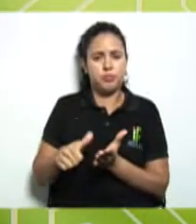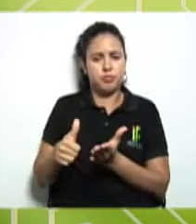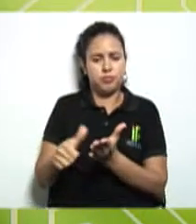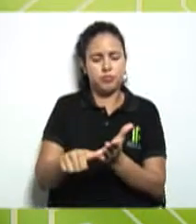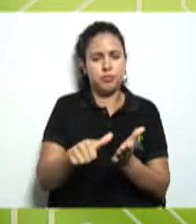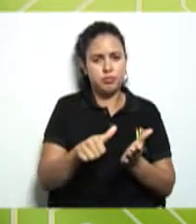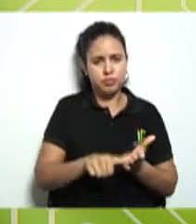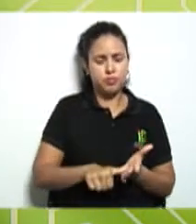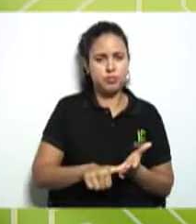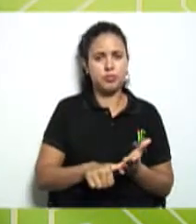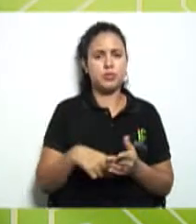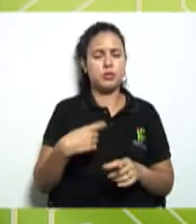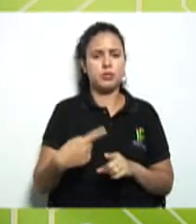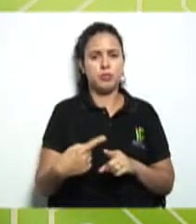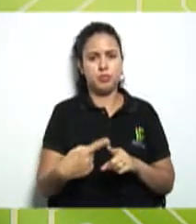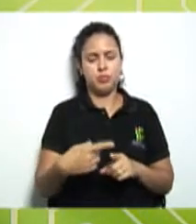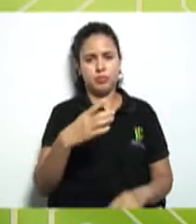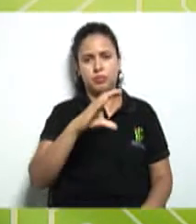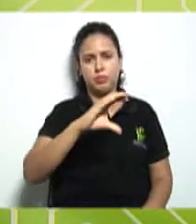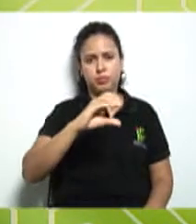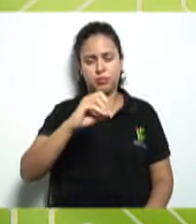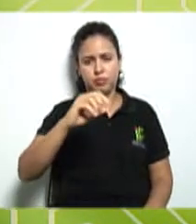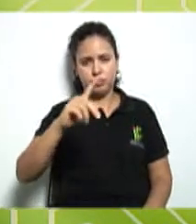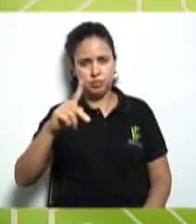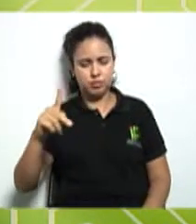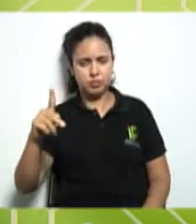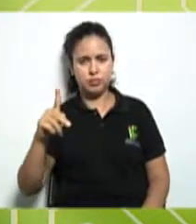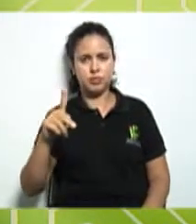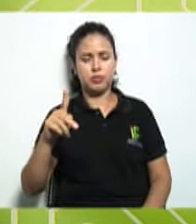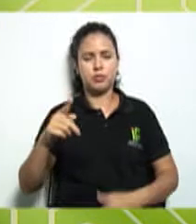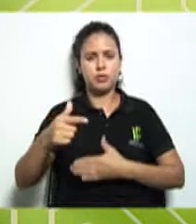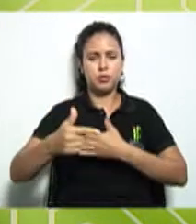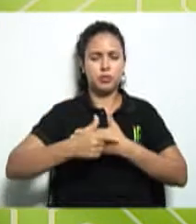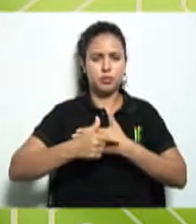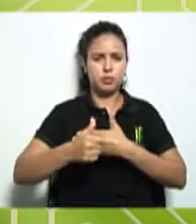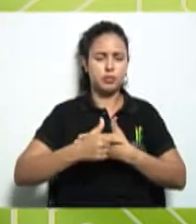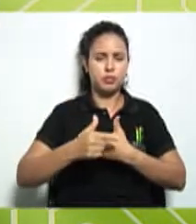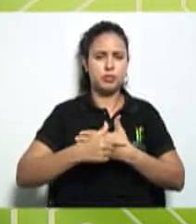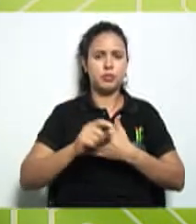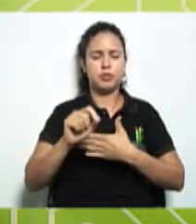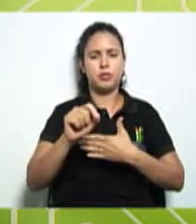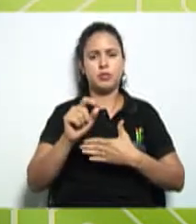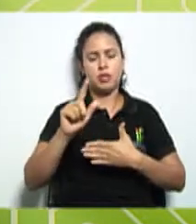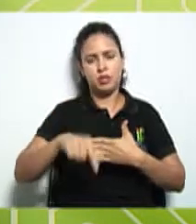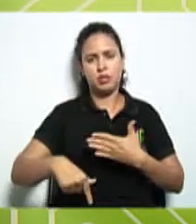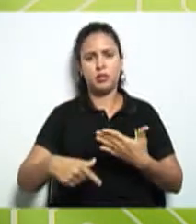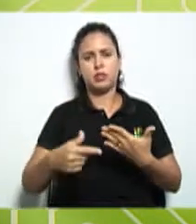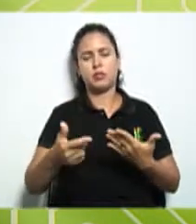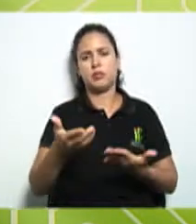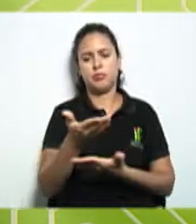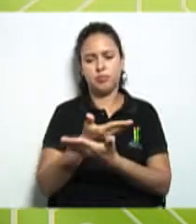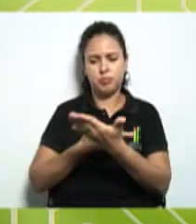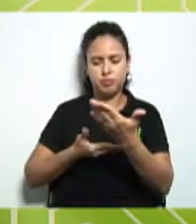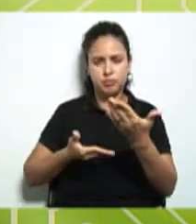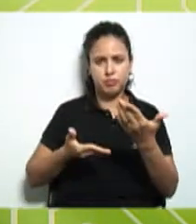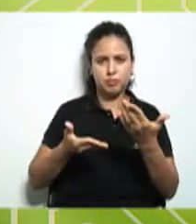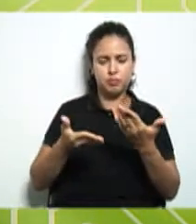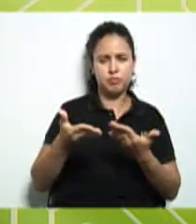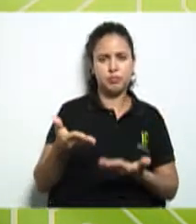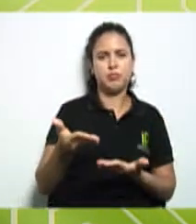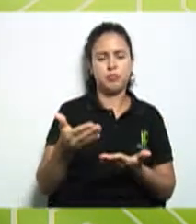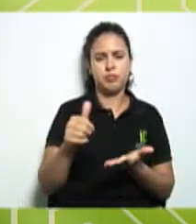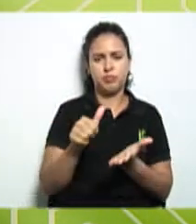Porque a cooperativa, o papel dela é intermediar, é para que esses